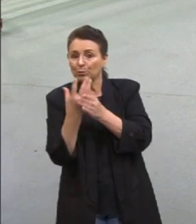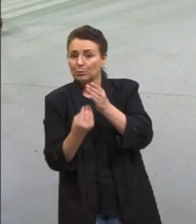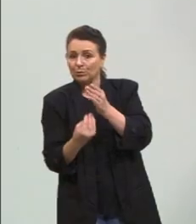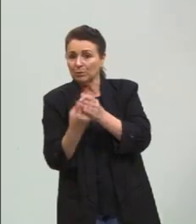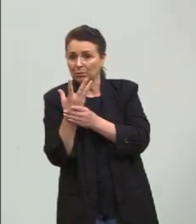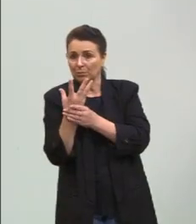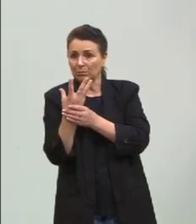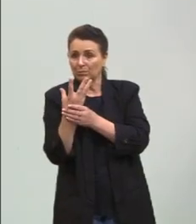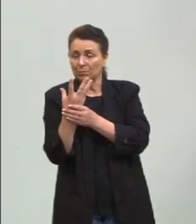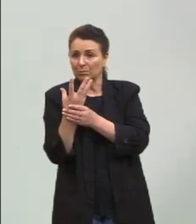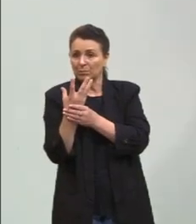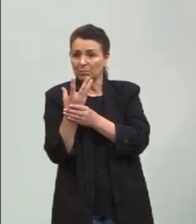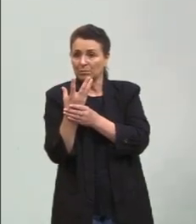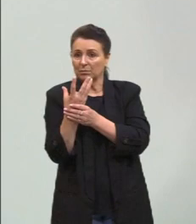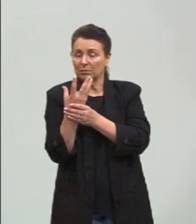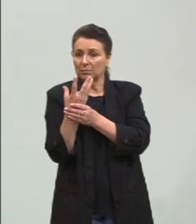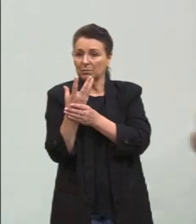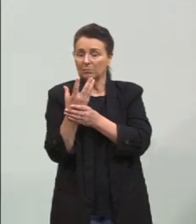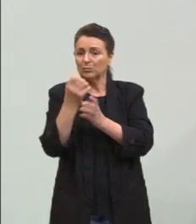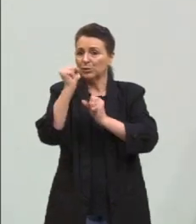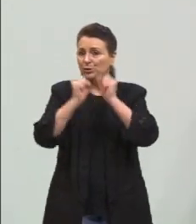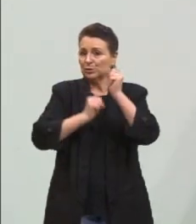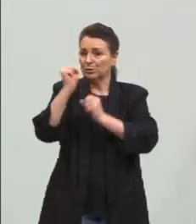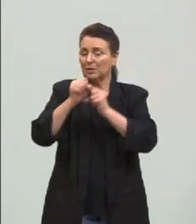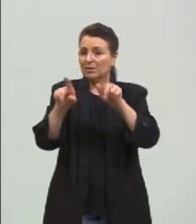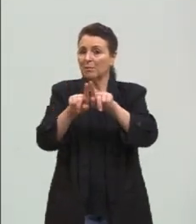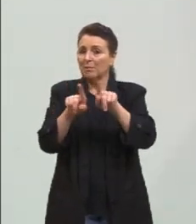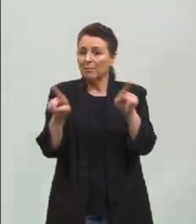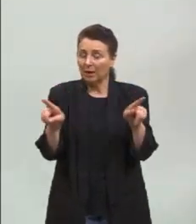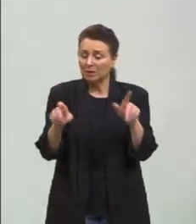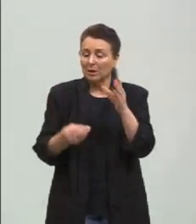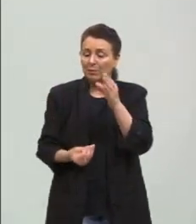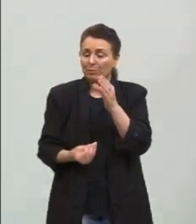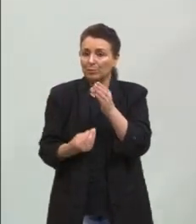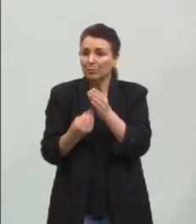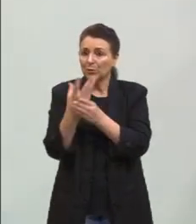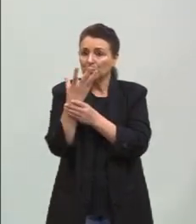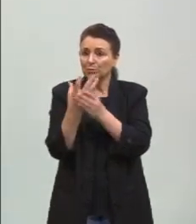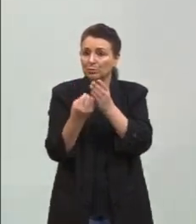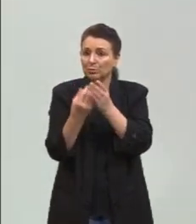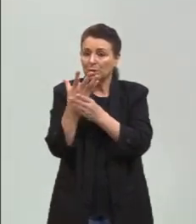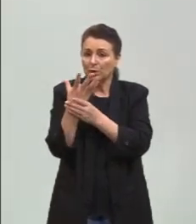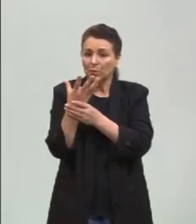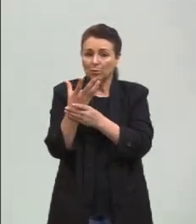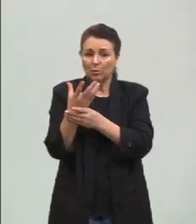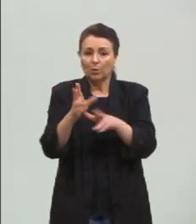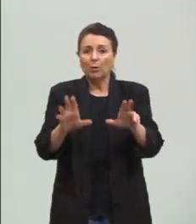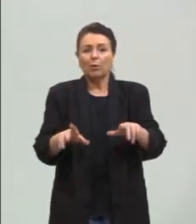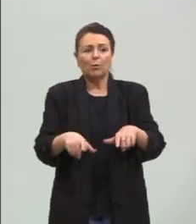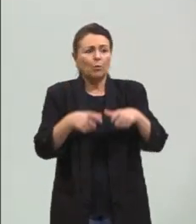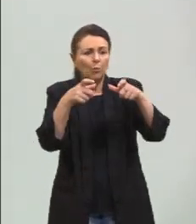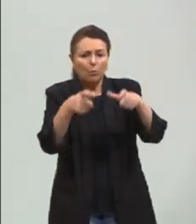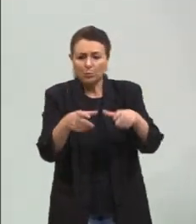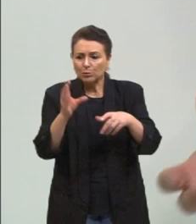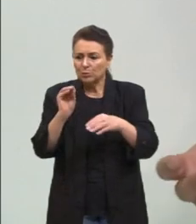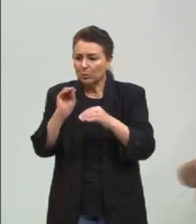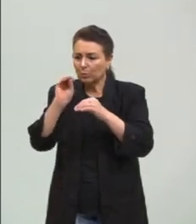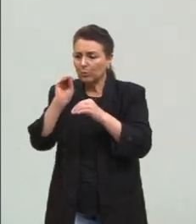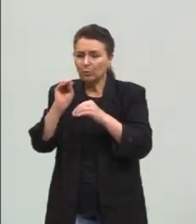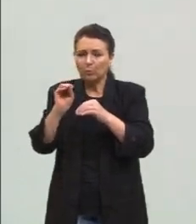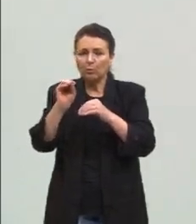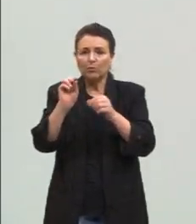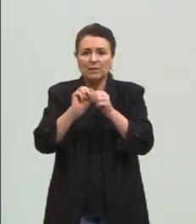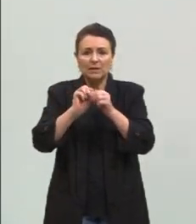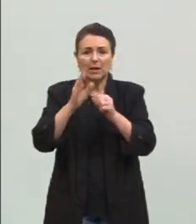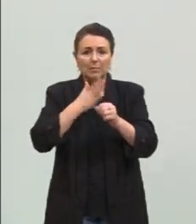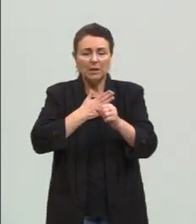empresas, mas sim a produção do bem, propriamente onde eu coloco essa minha empresa. Muitas